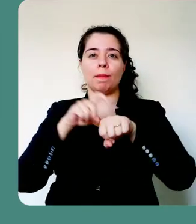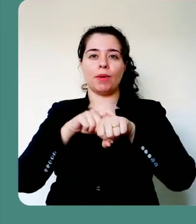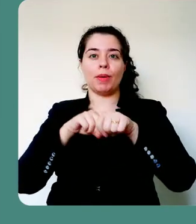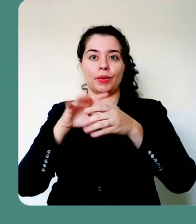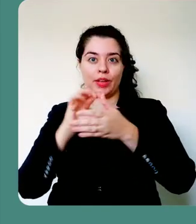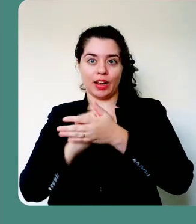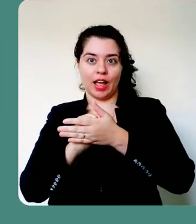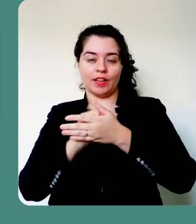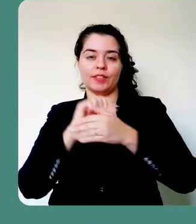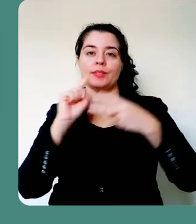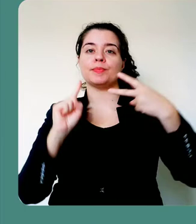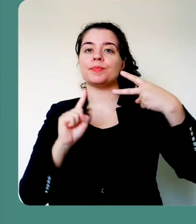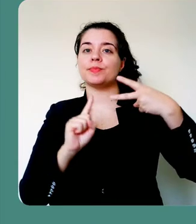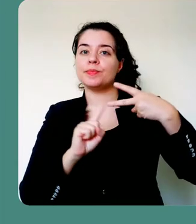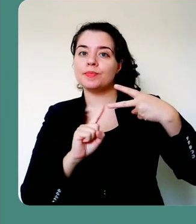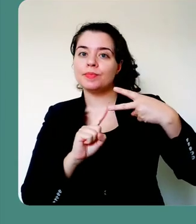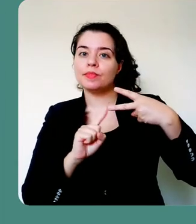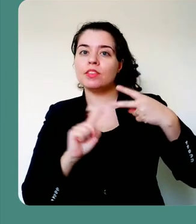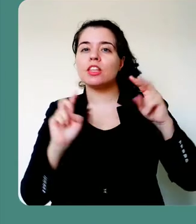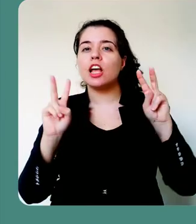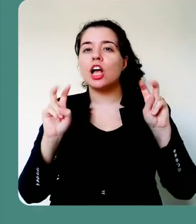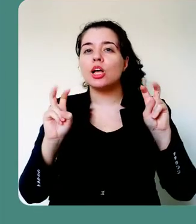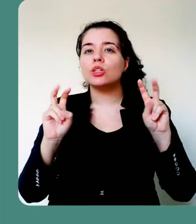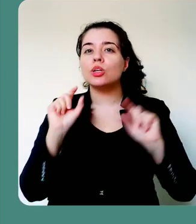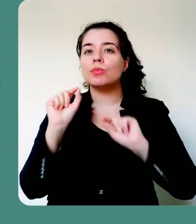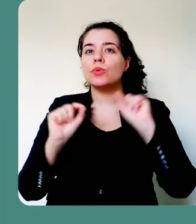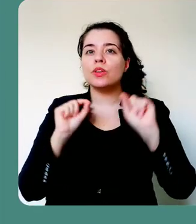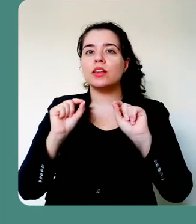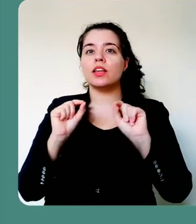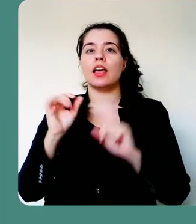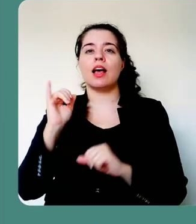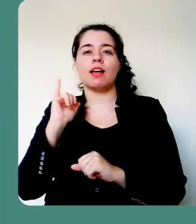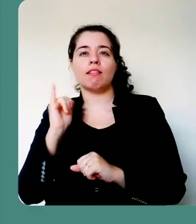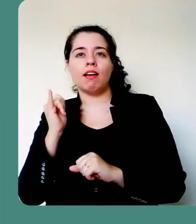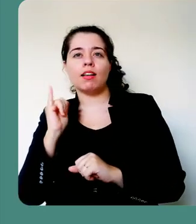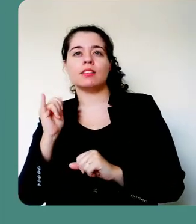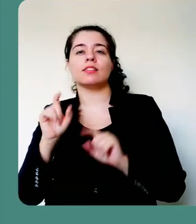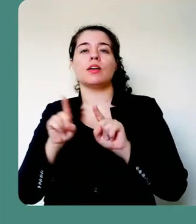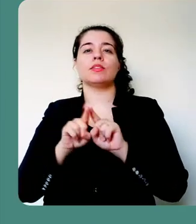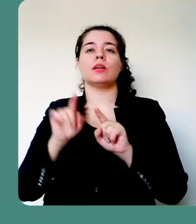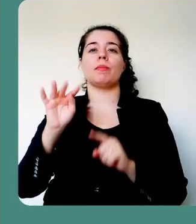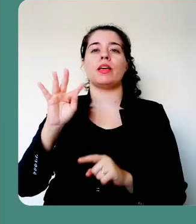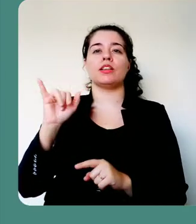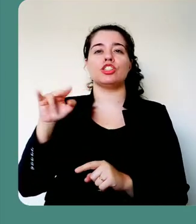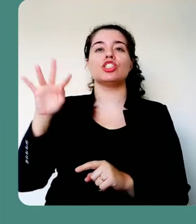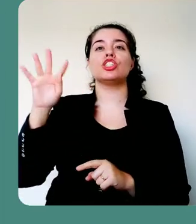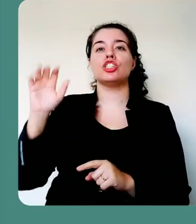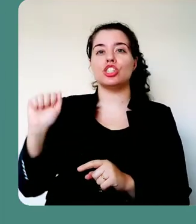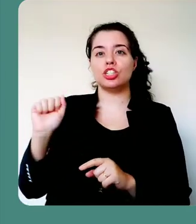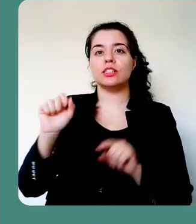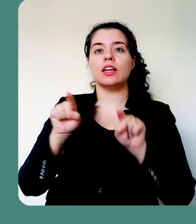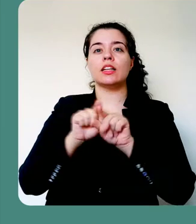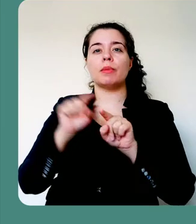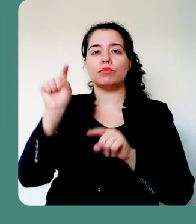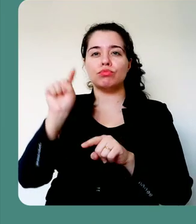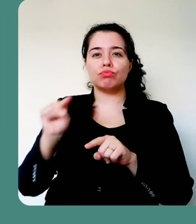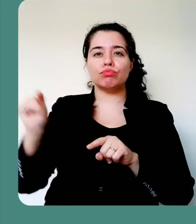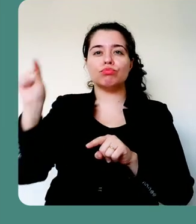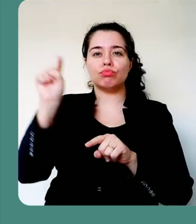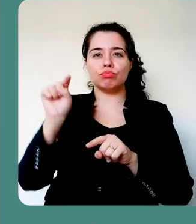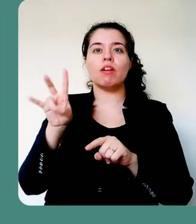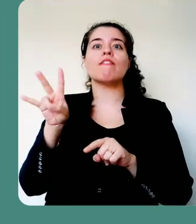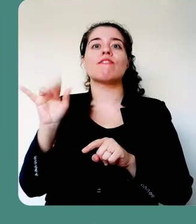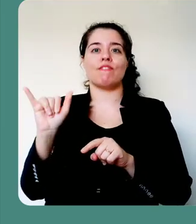gravação. E a segunda diz respeito que a narração, tinta e apontadora laser serão gravados na sua